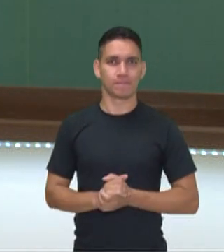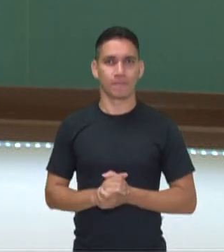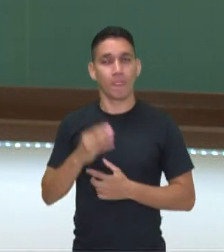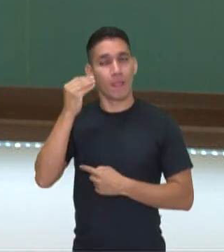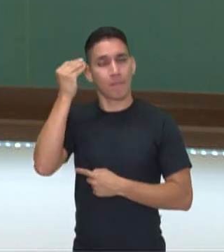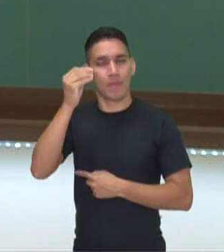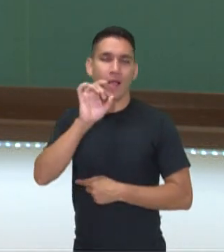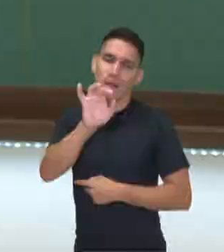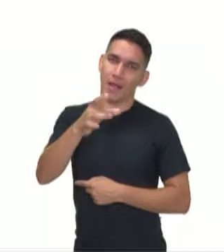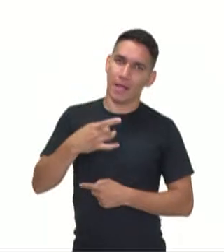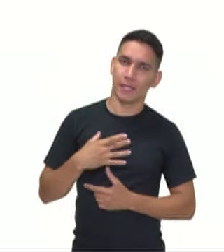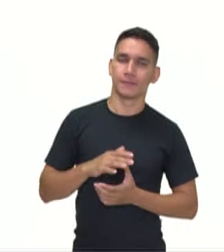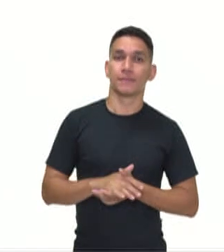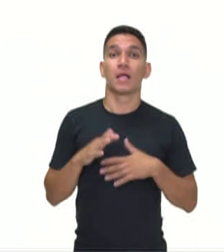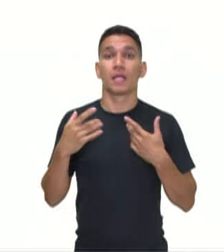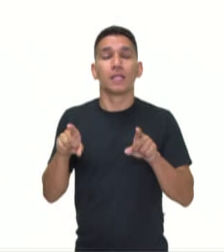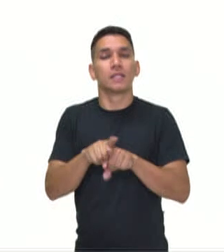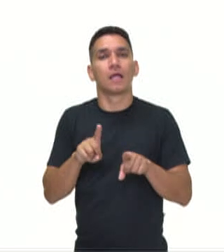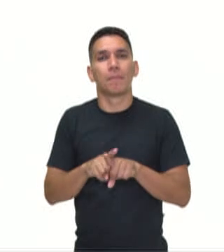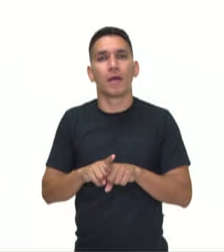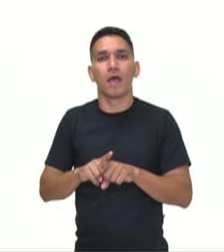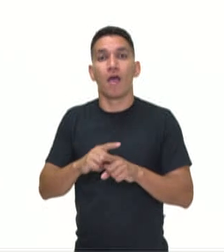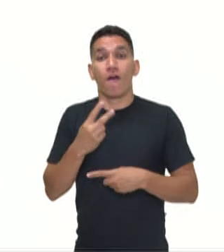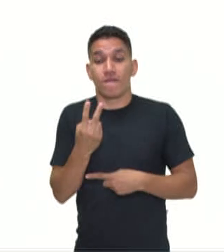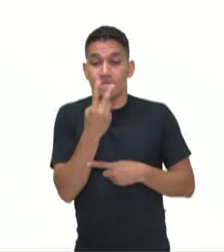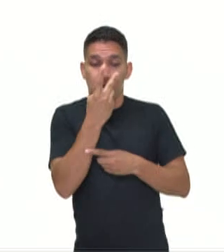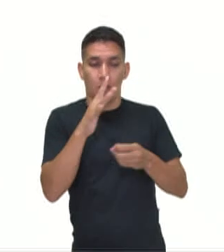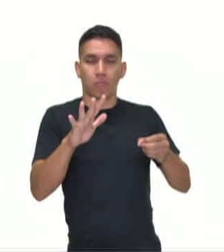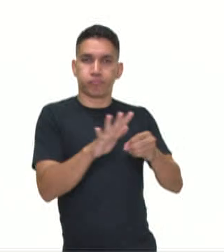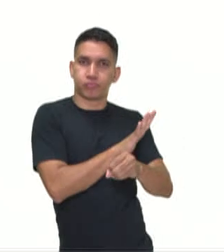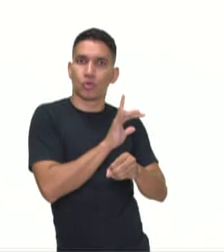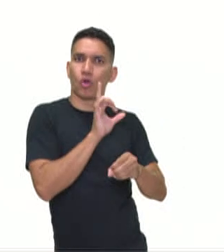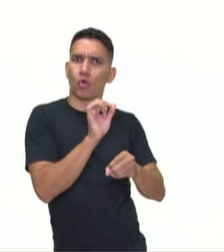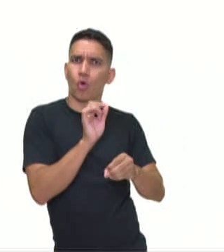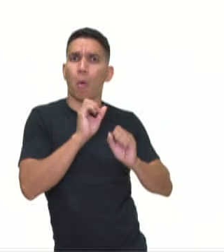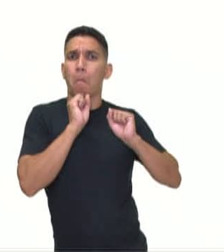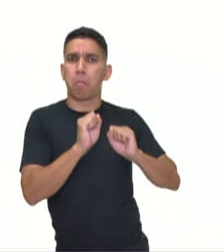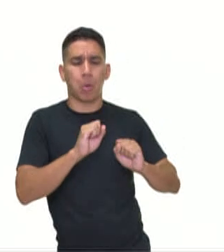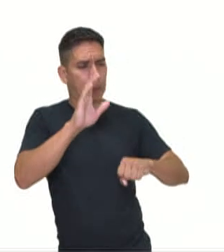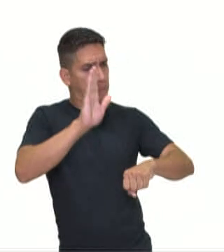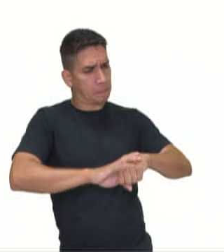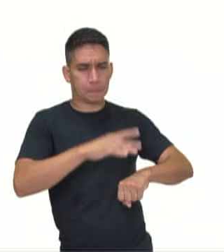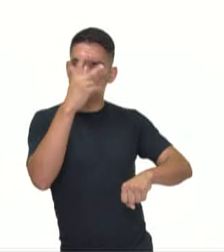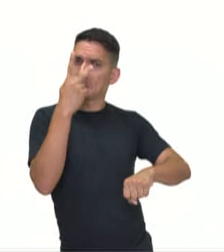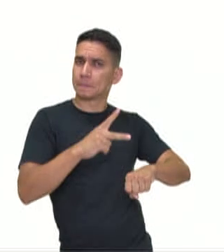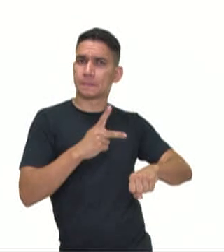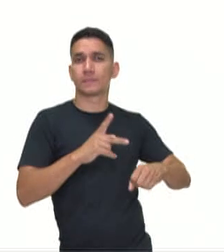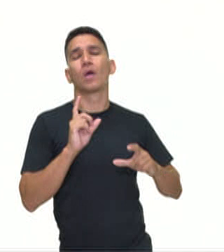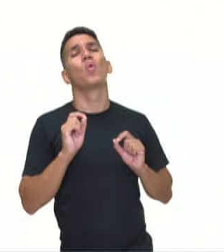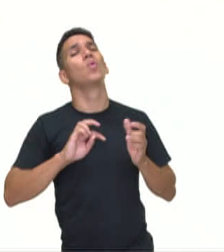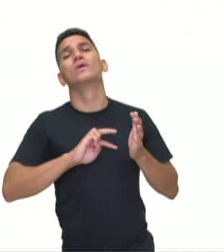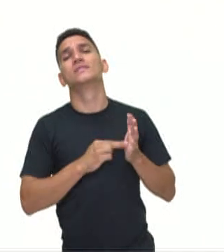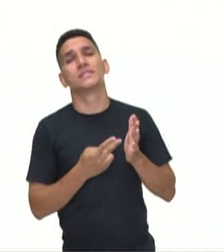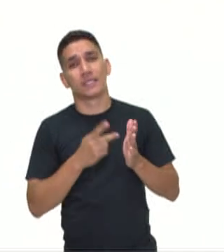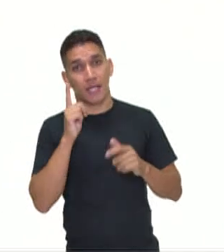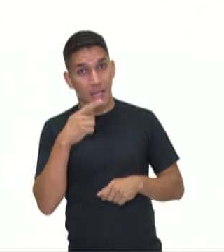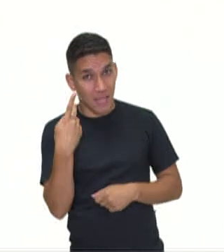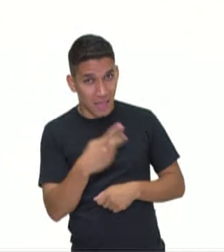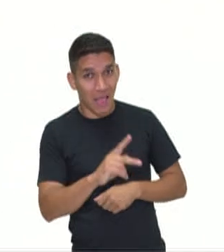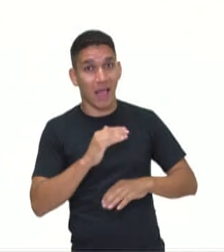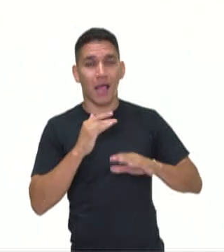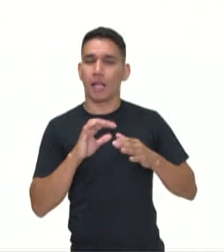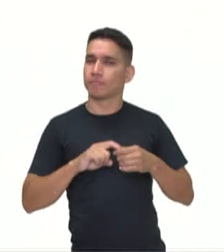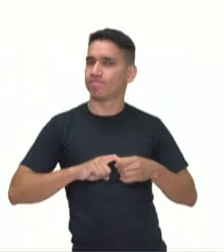Enquanto os valores absolutos são aqueles válidos por si mesmo. Isso significa que eles são